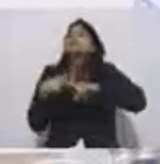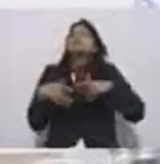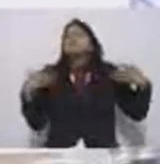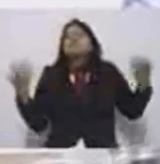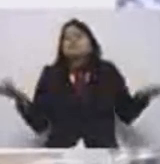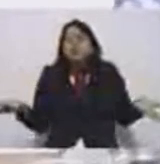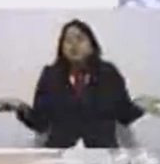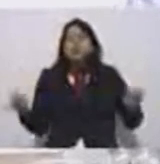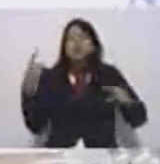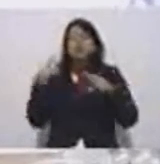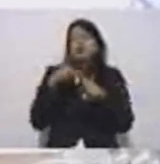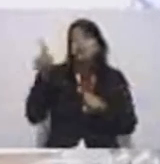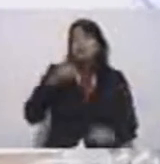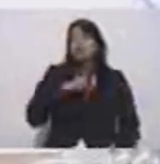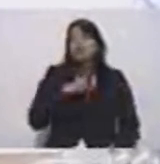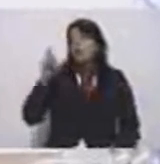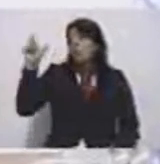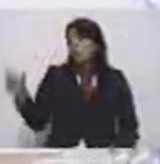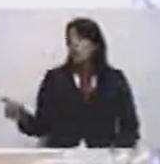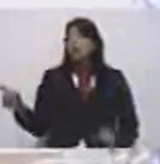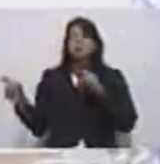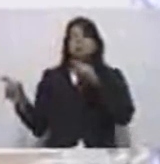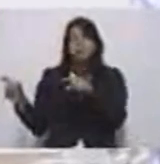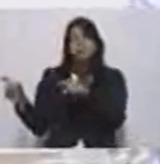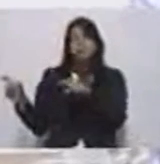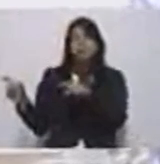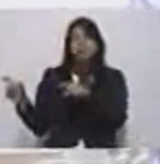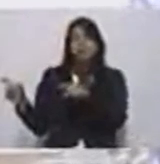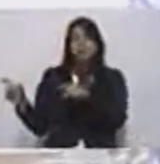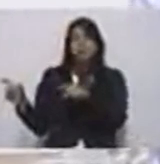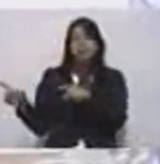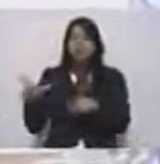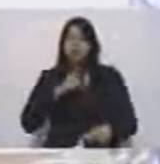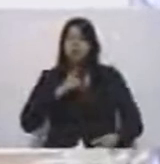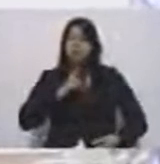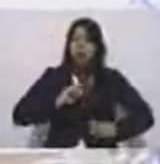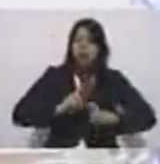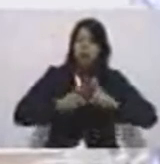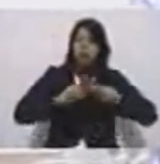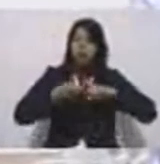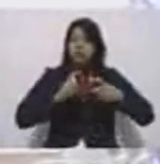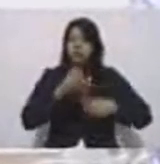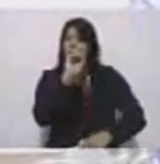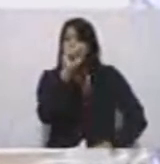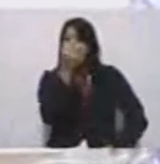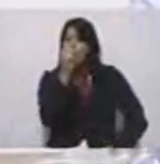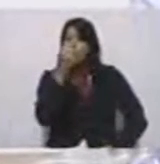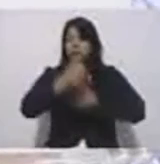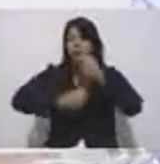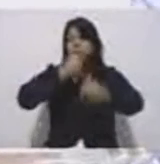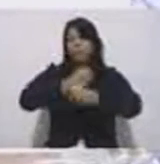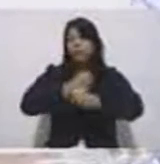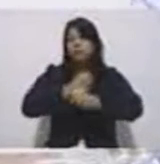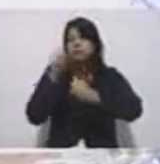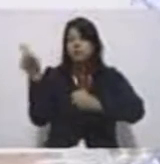Porque ele tinha ao lado dele, senhor presidente, uma máquina administrativa com oito anos de